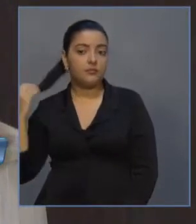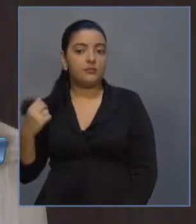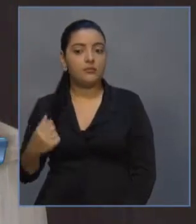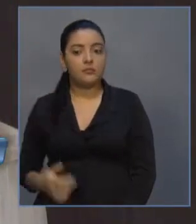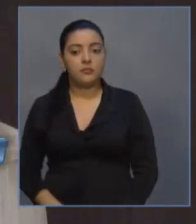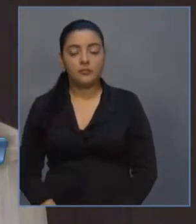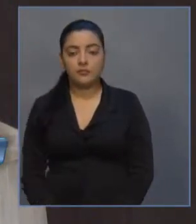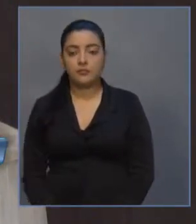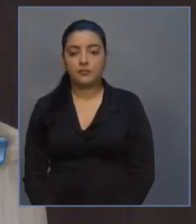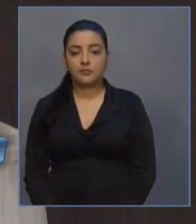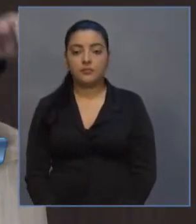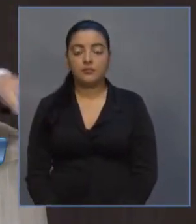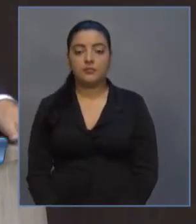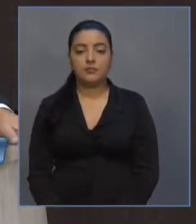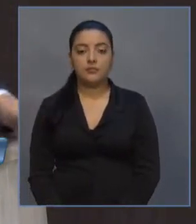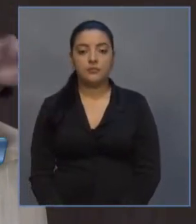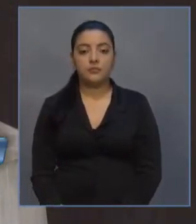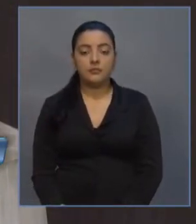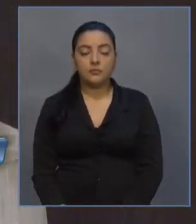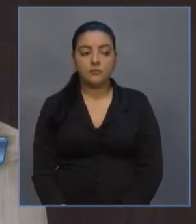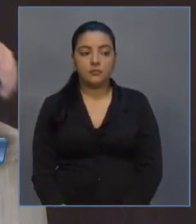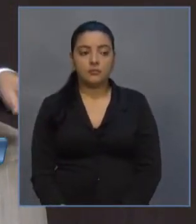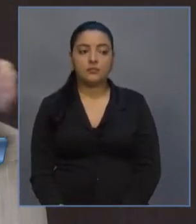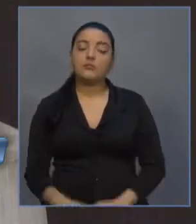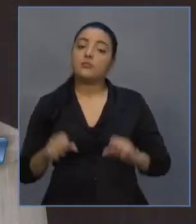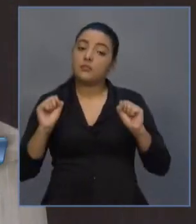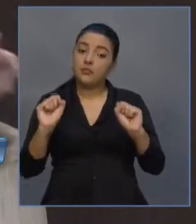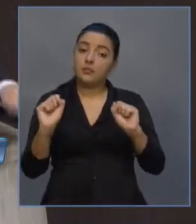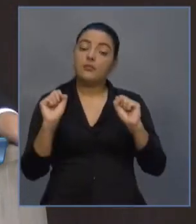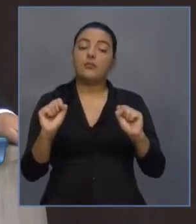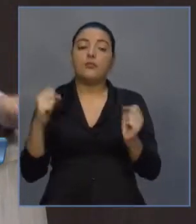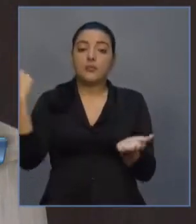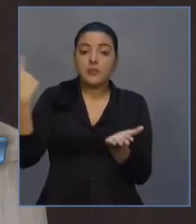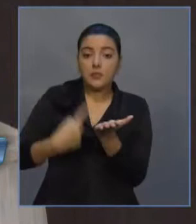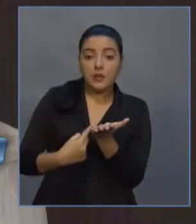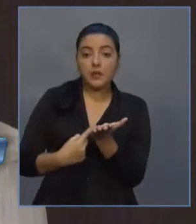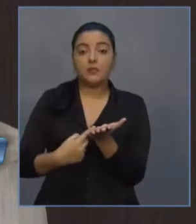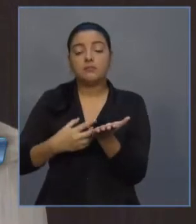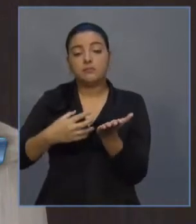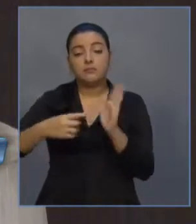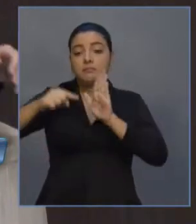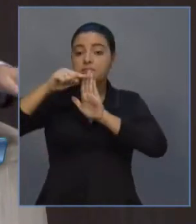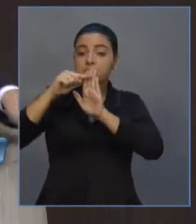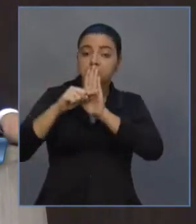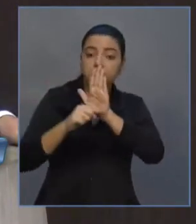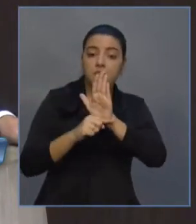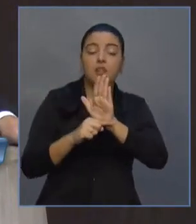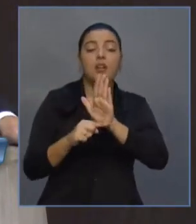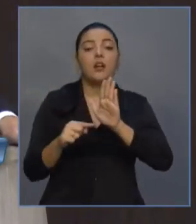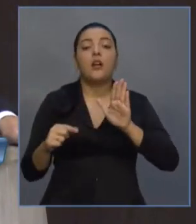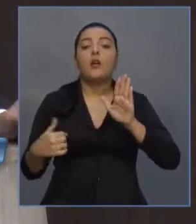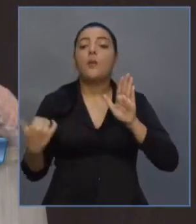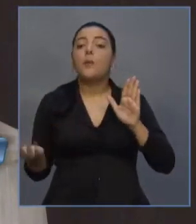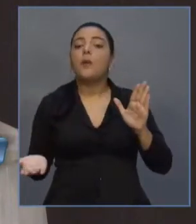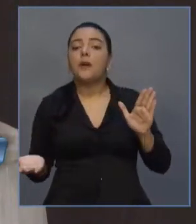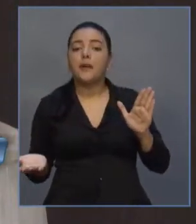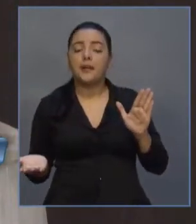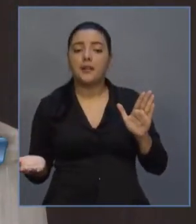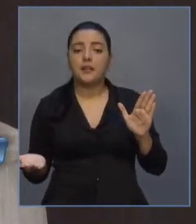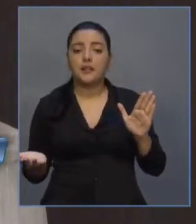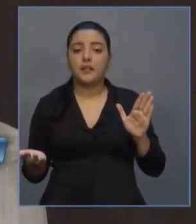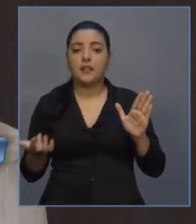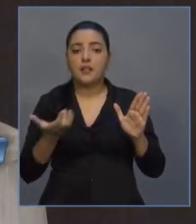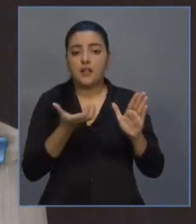implantarem aqui e que poderiam cumprir determinados critérios. Eu agora flexibilizo os critérios. Há